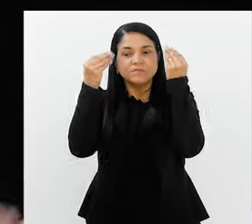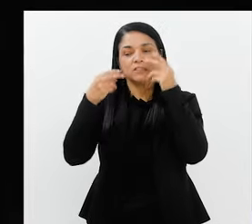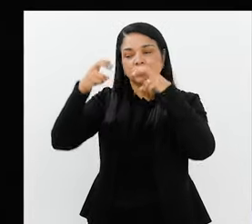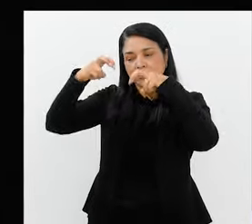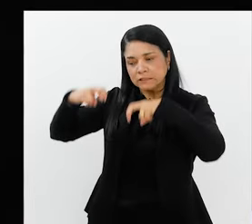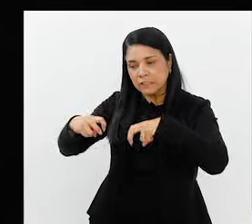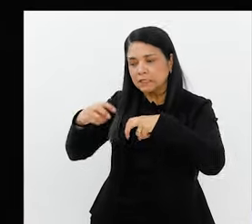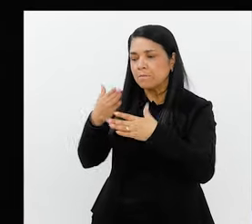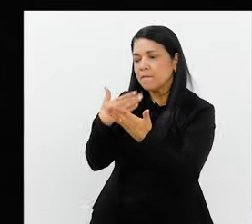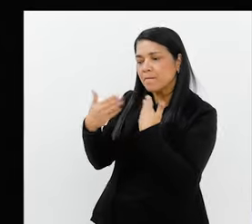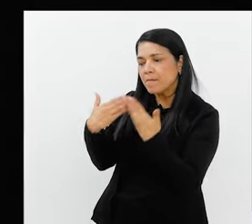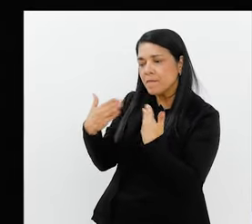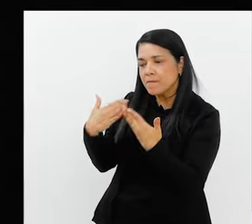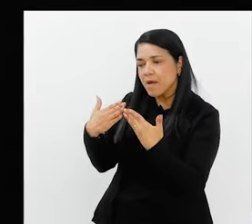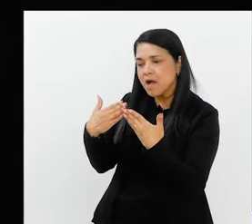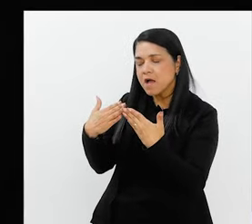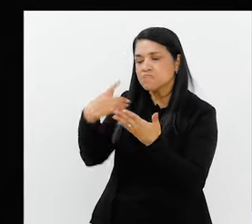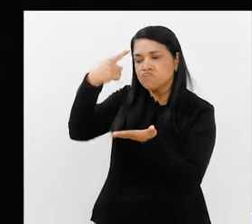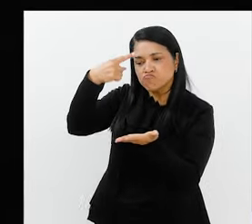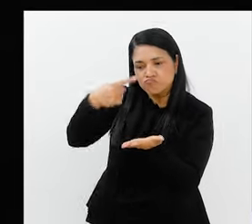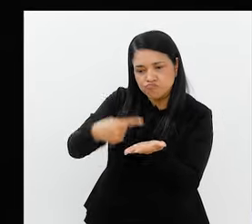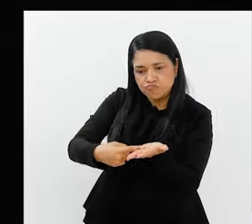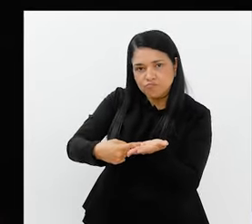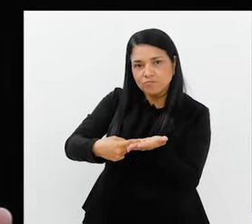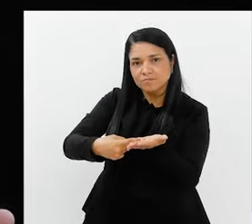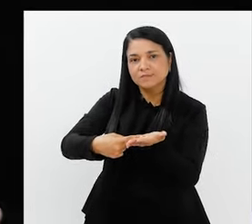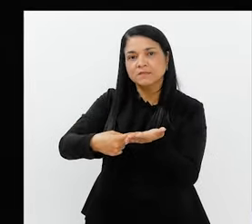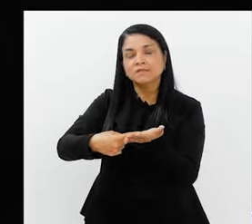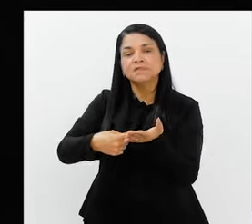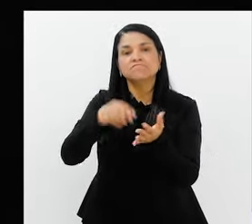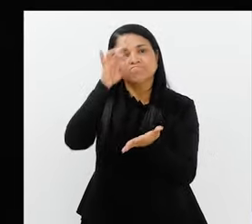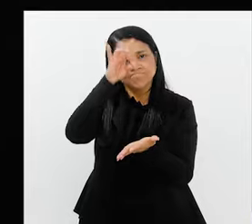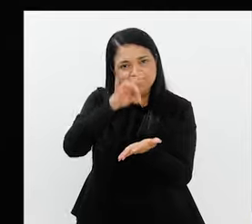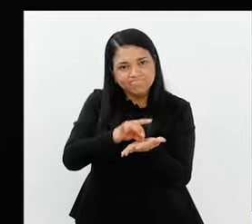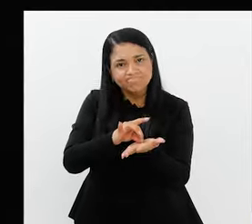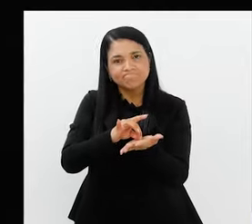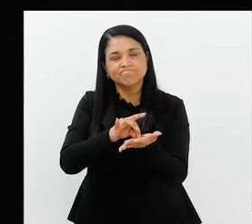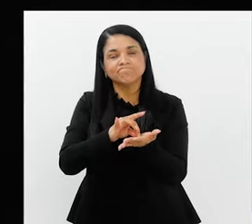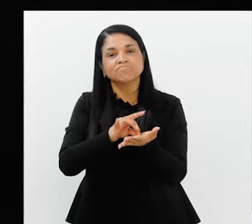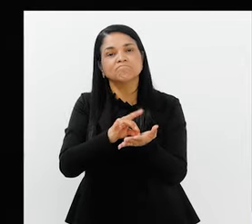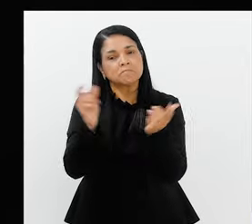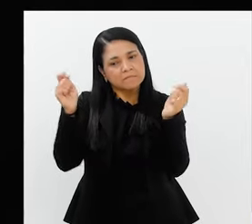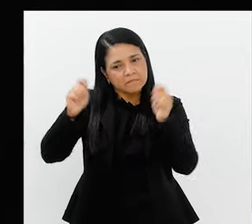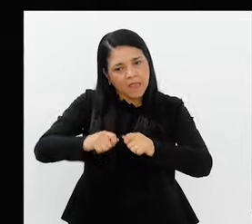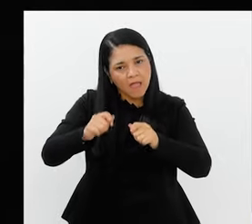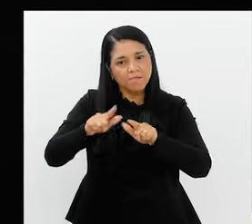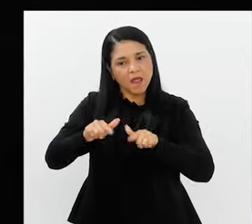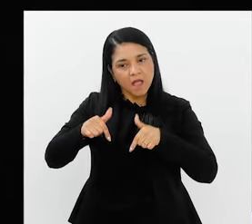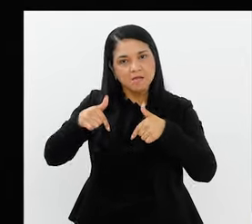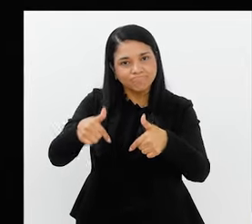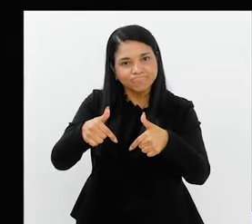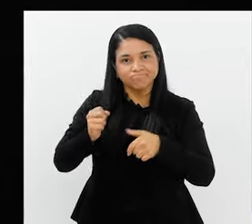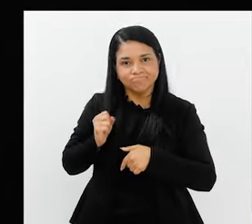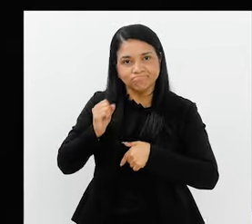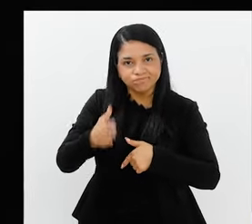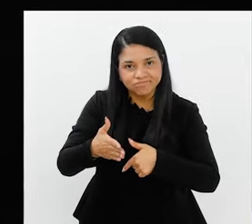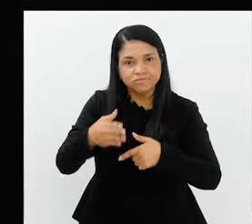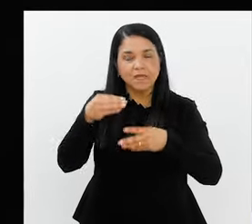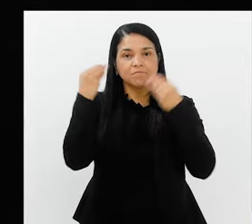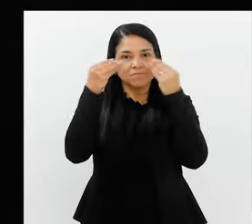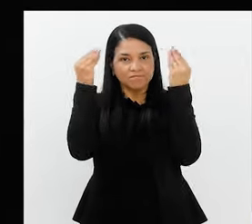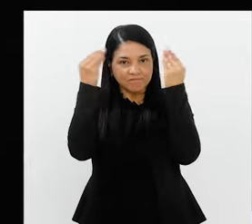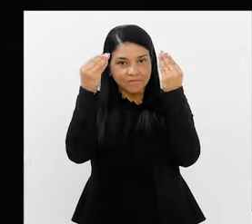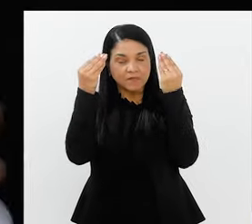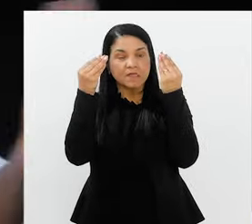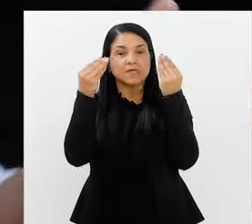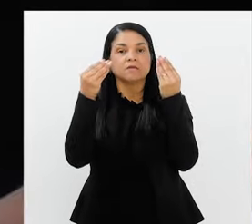senta, conversa e chega a consenso de forma que aquilo seja realmente possível de se executar.